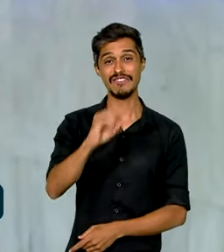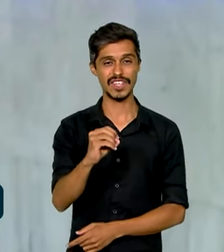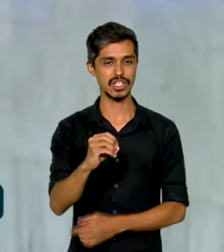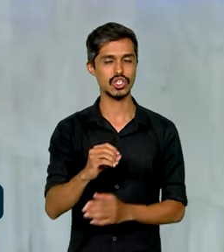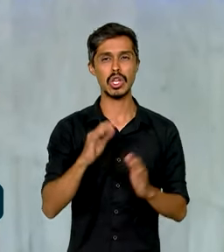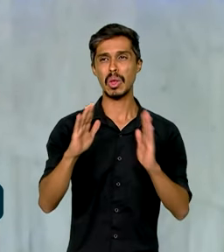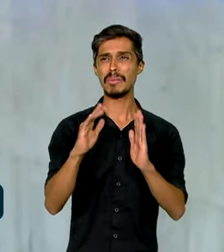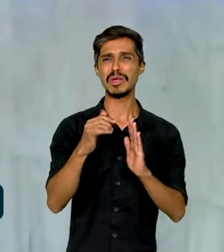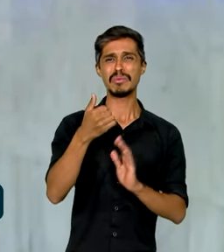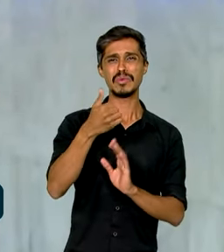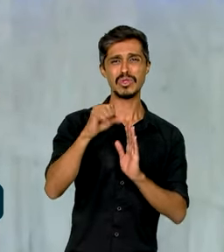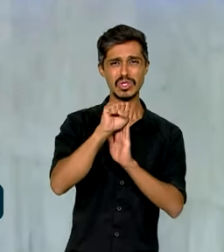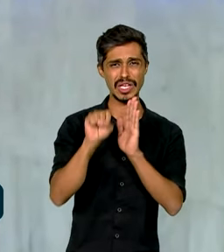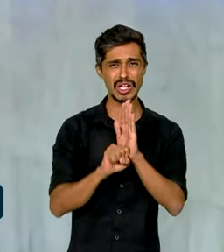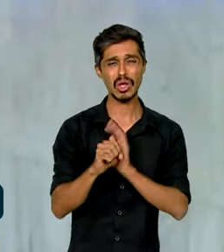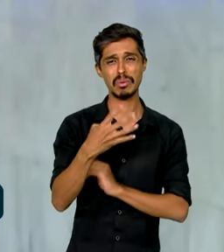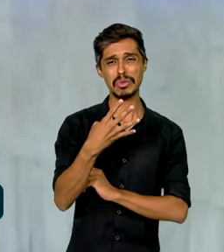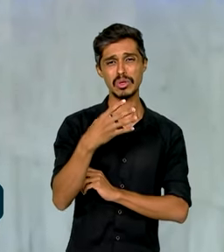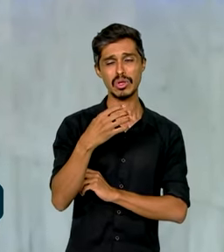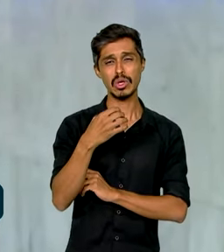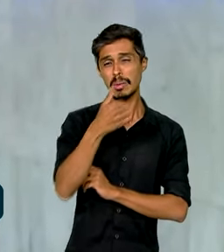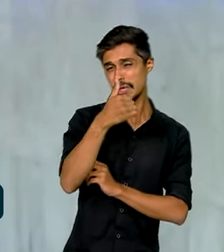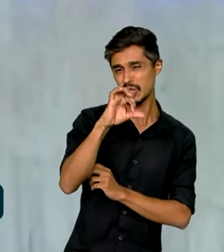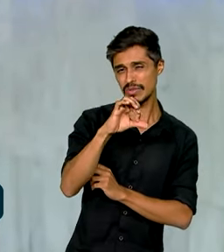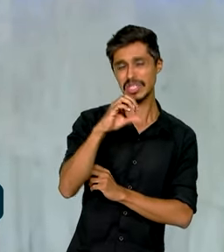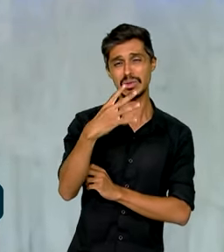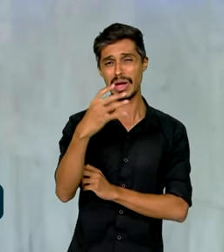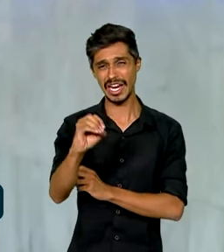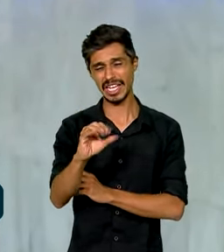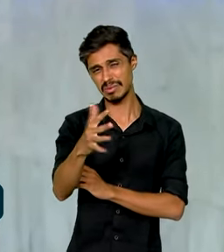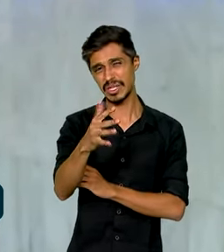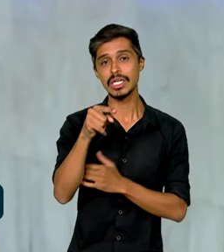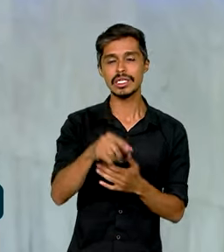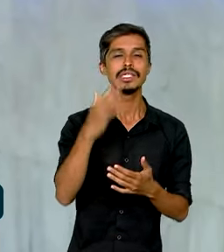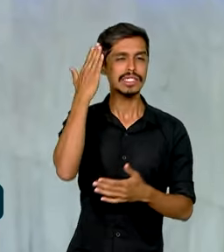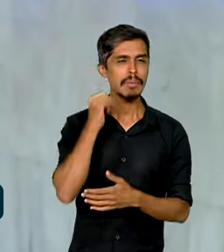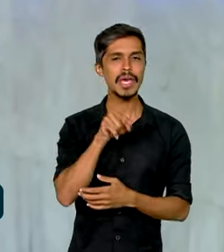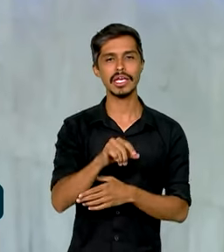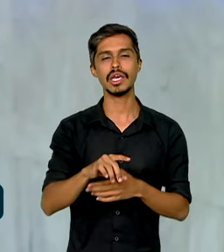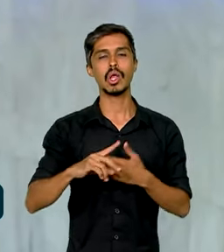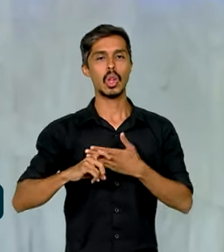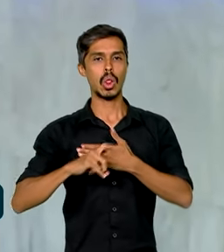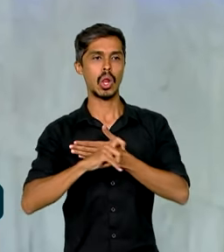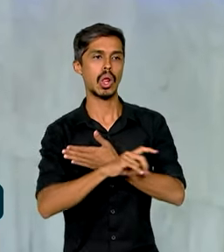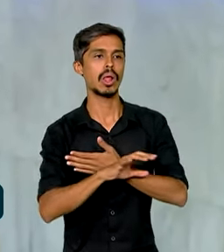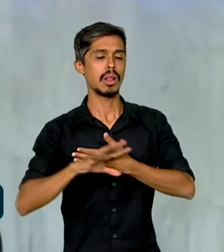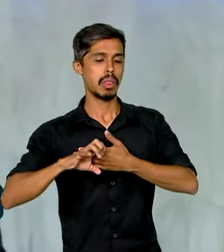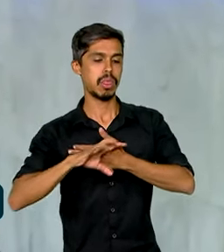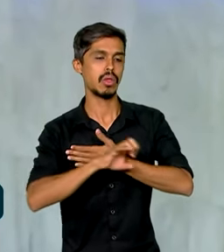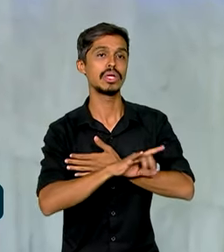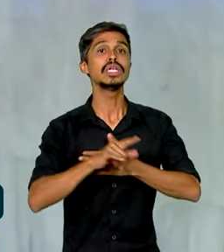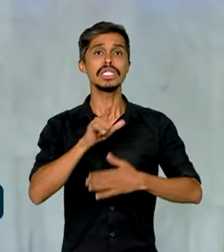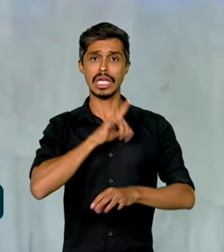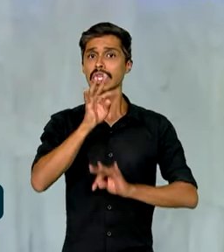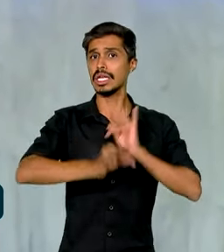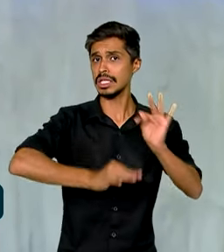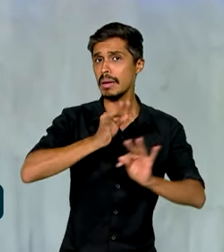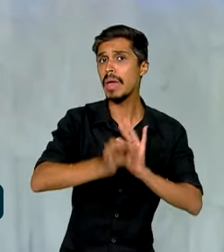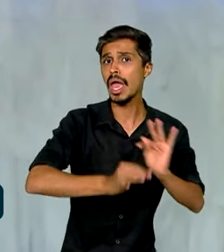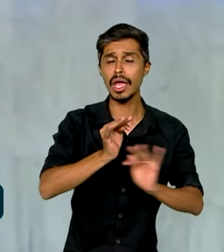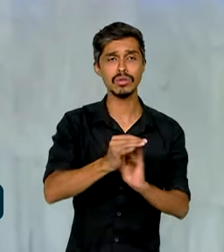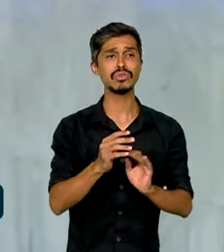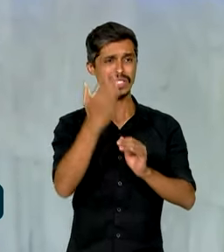década de 40, já se sabia que a doença é transmitida por uma bactéria e que tem tratamento. Ainda assim,